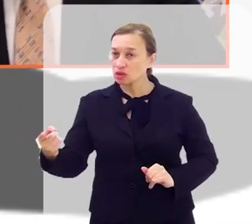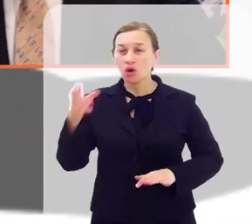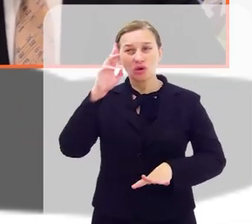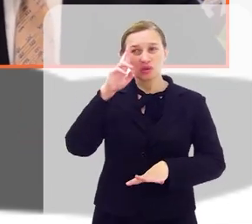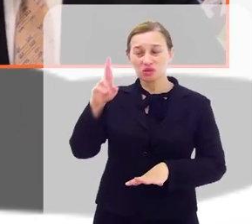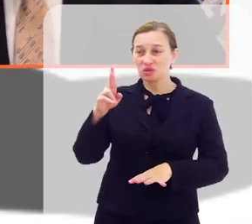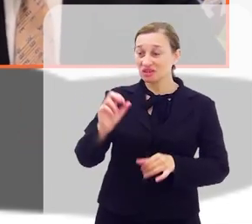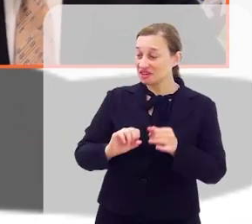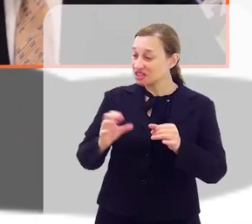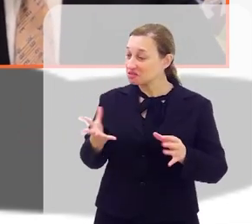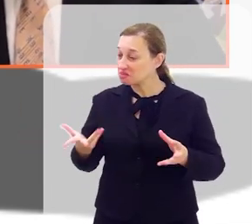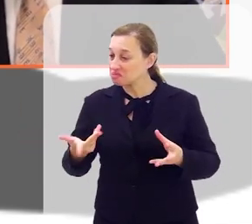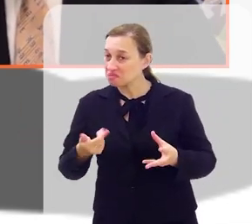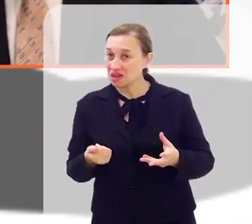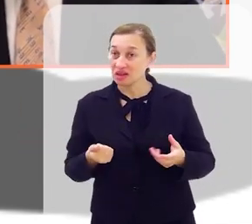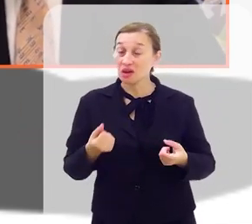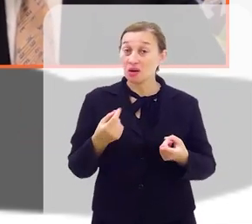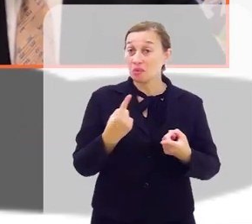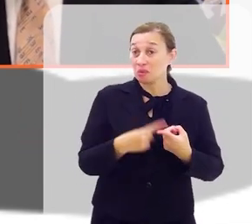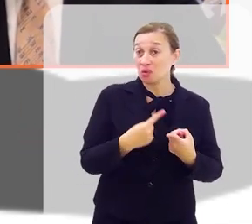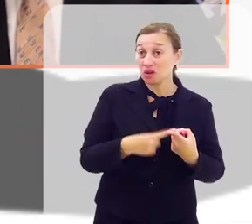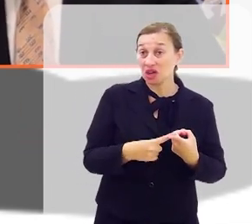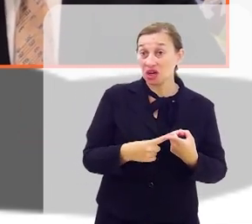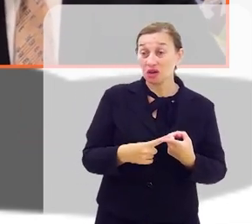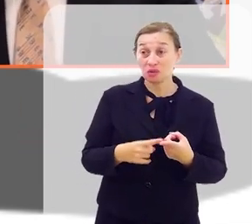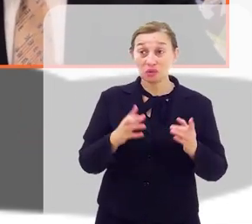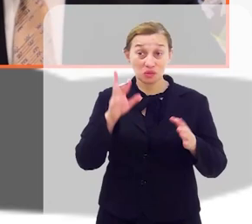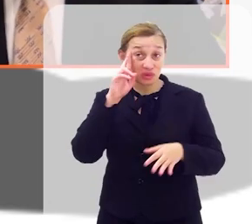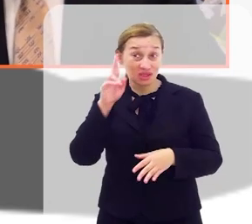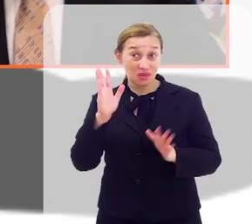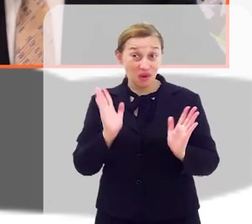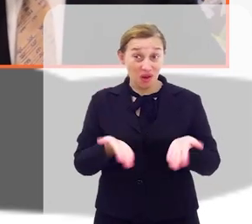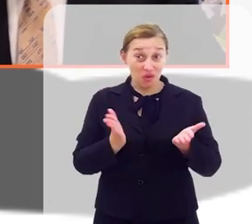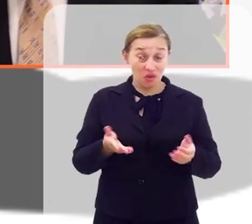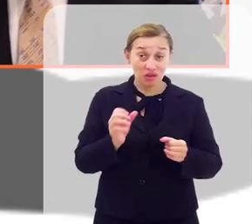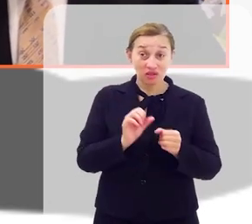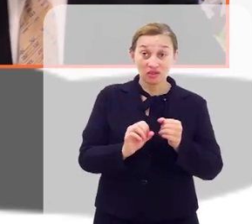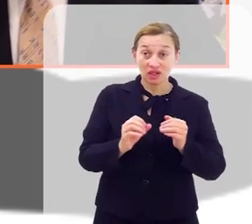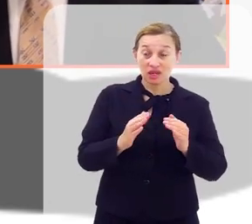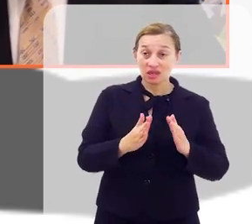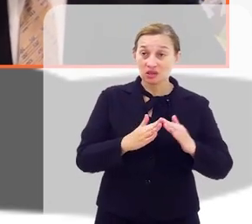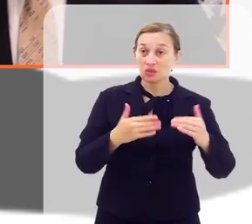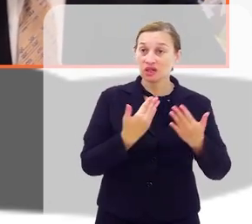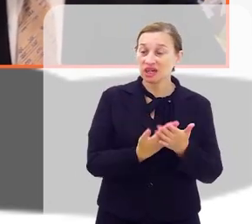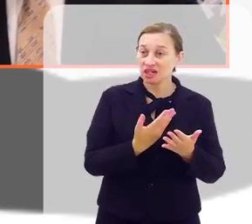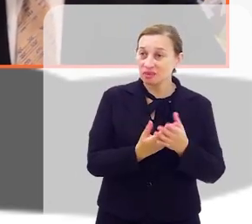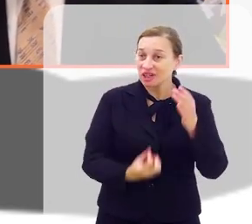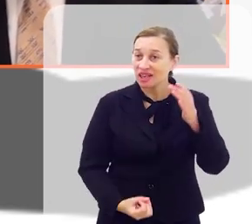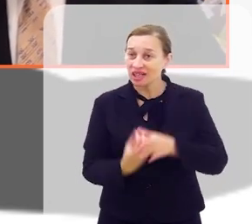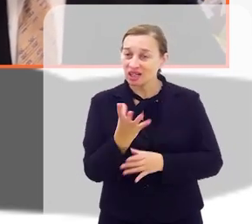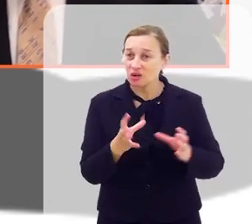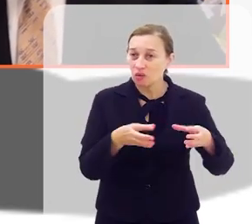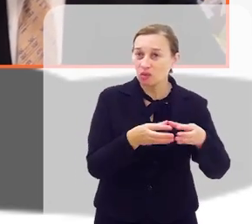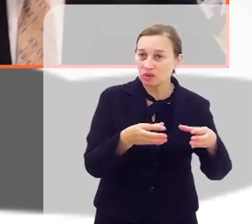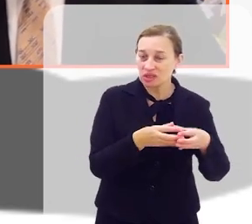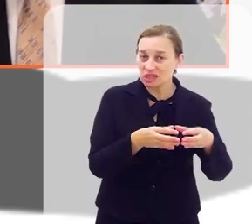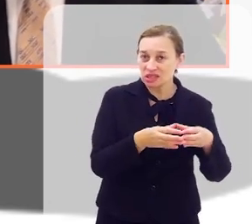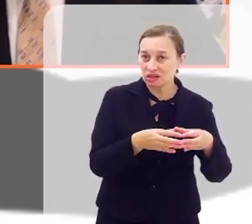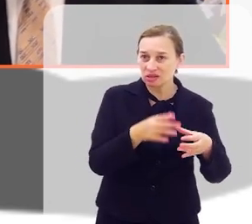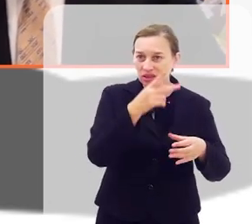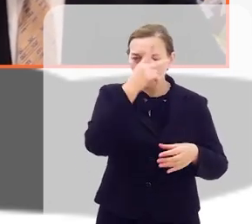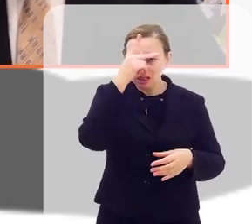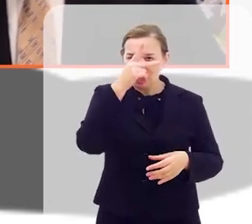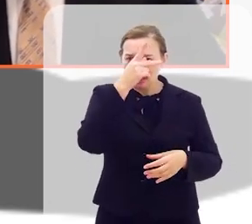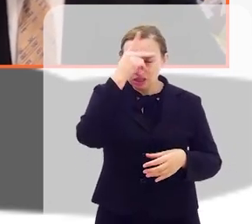senhor está fazendo isso com maestria, porque na medida que o senhor agora fez o requerimento para a criação da Comissão Especial das